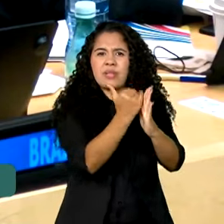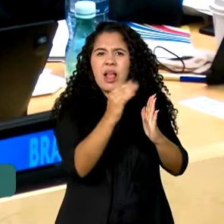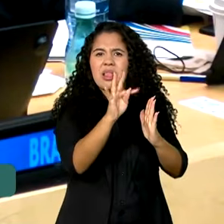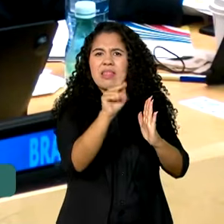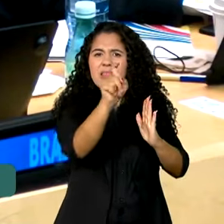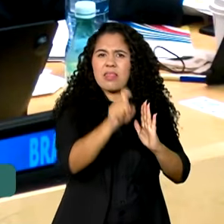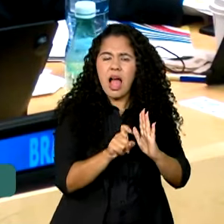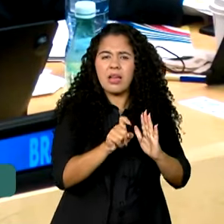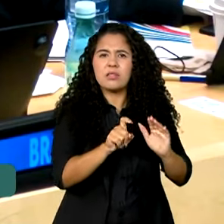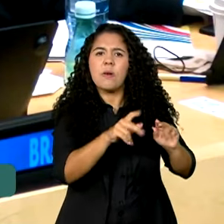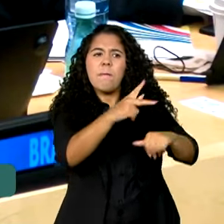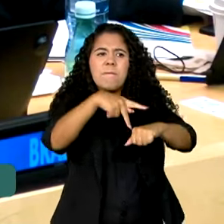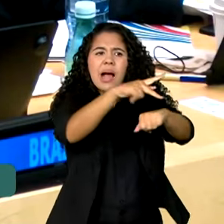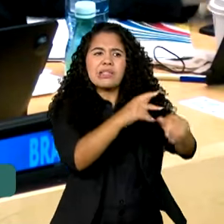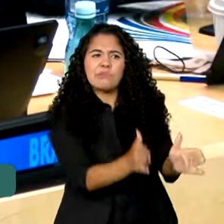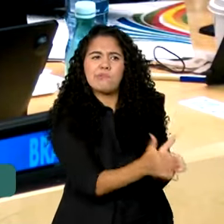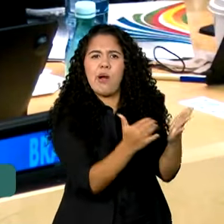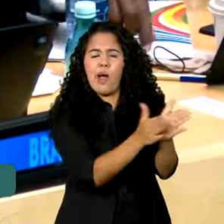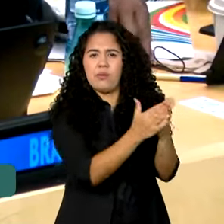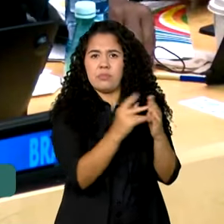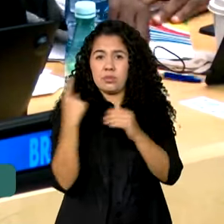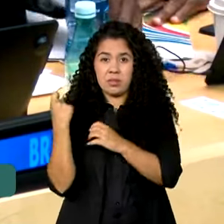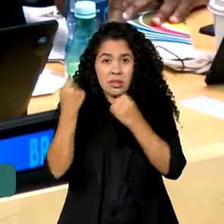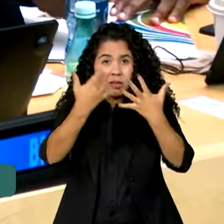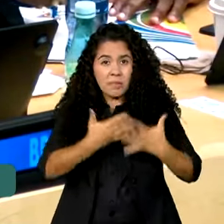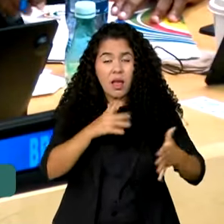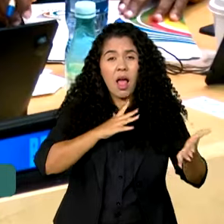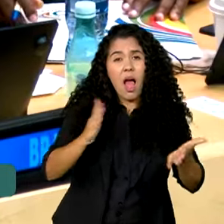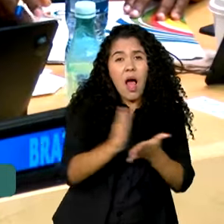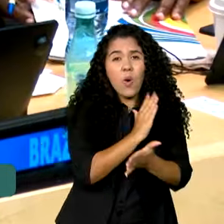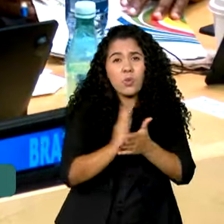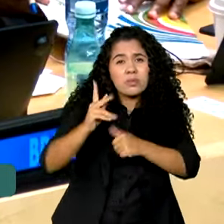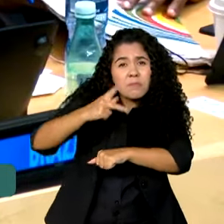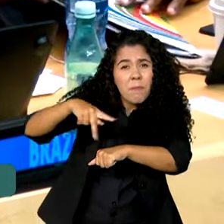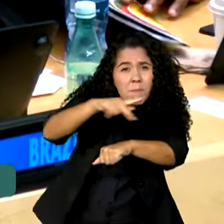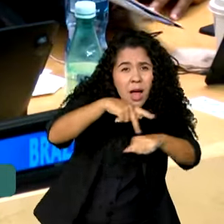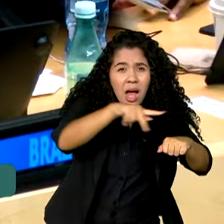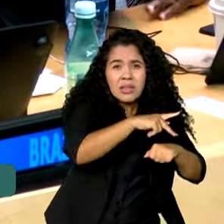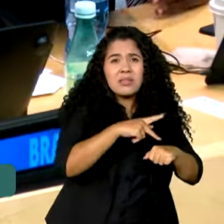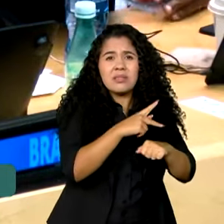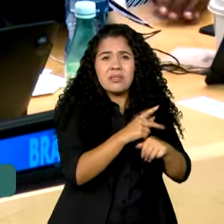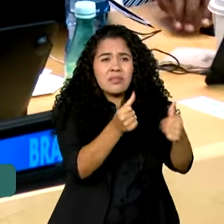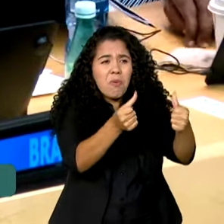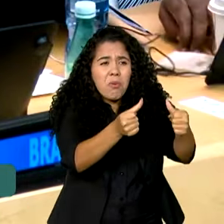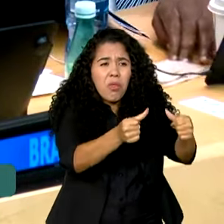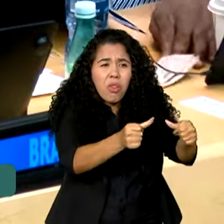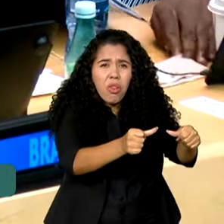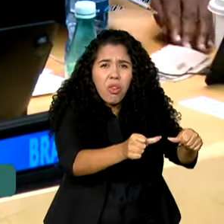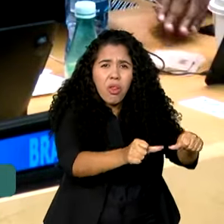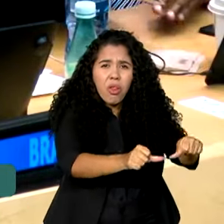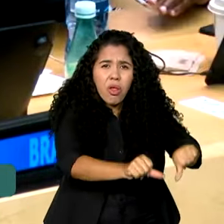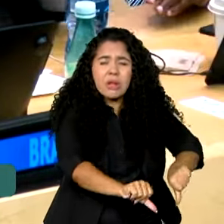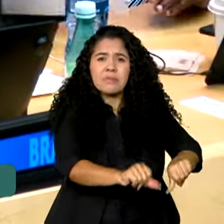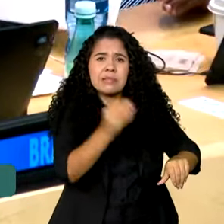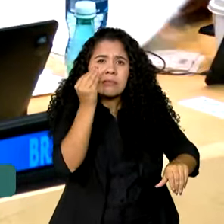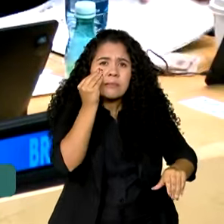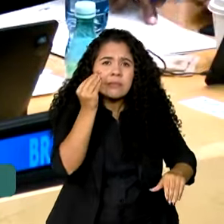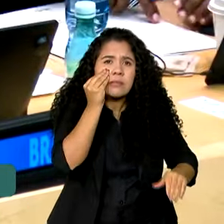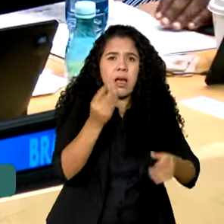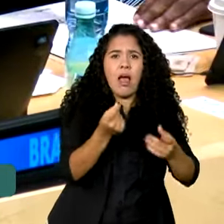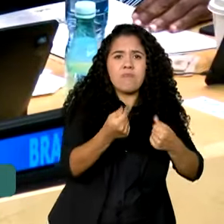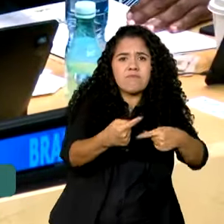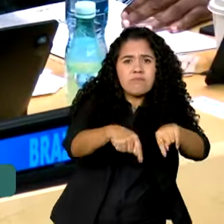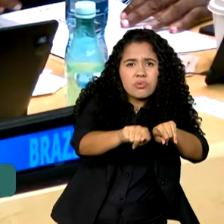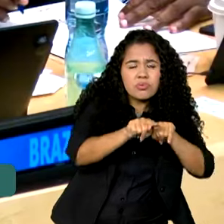Países em desenvolvimento enfrentam custos e dificuldades desproporcionais na obtenção de financiamento